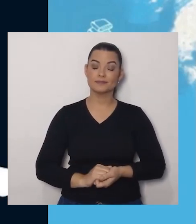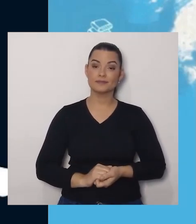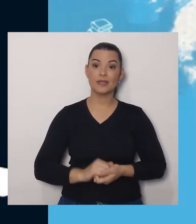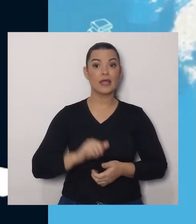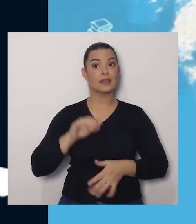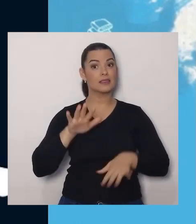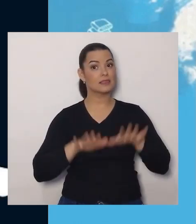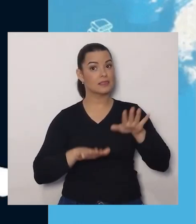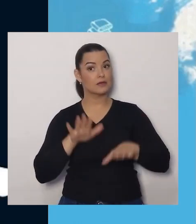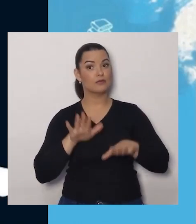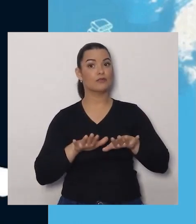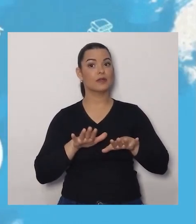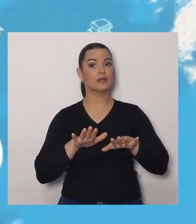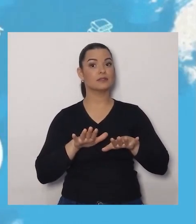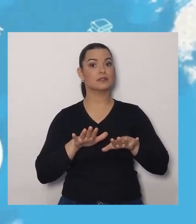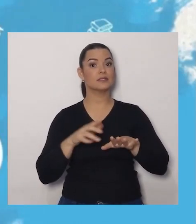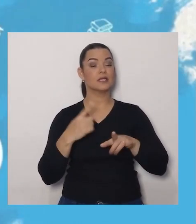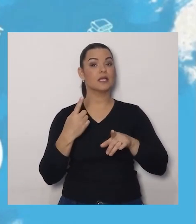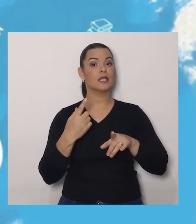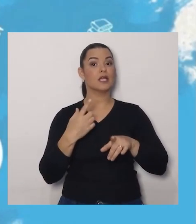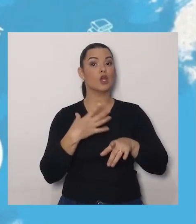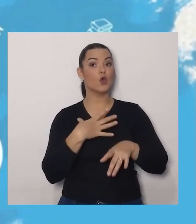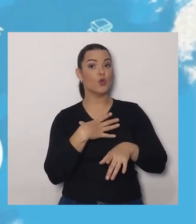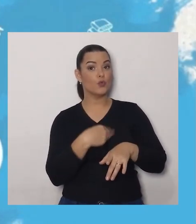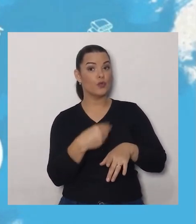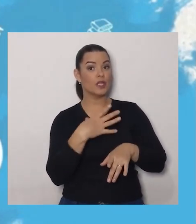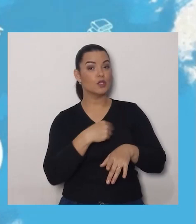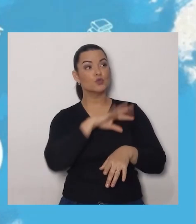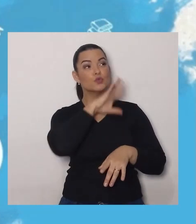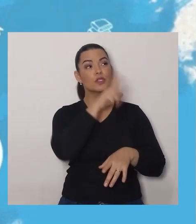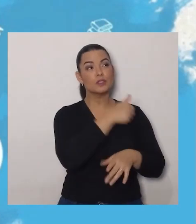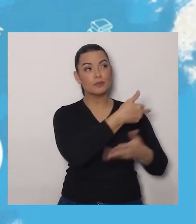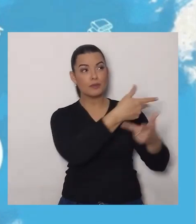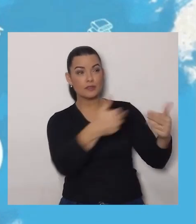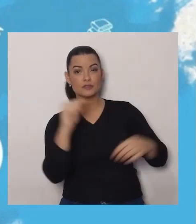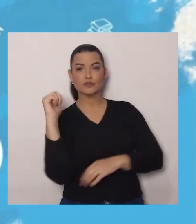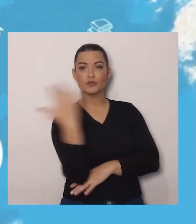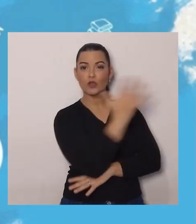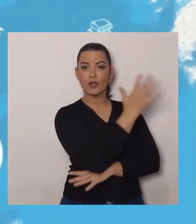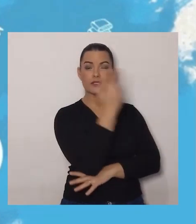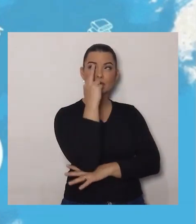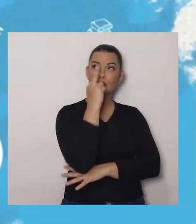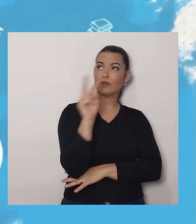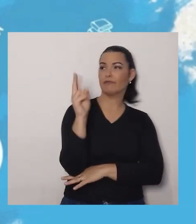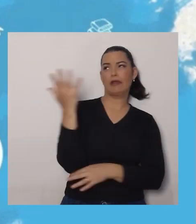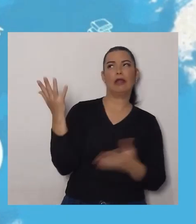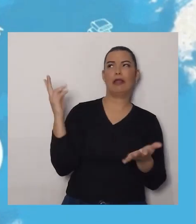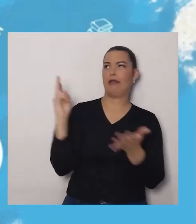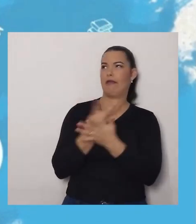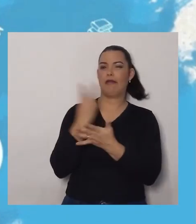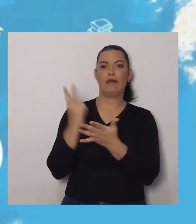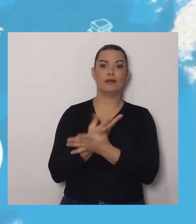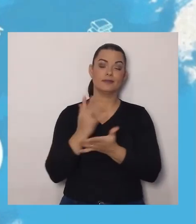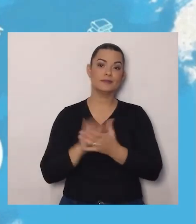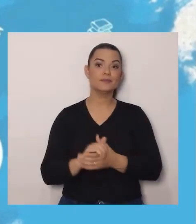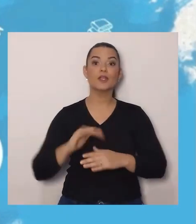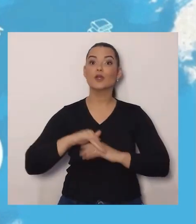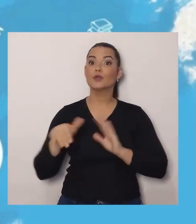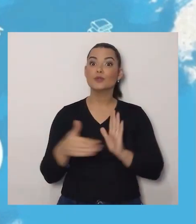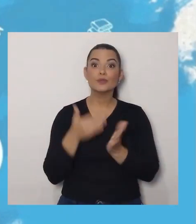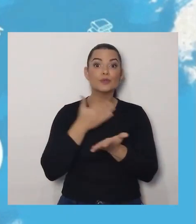era isso que os filhotes dos animais da floresta achavam. Tudo começou